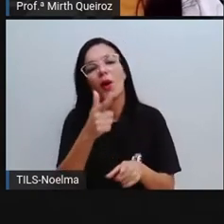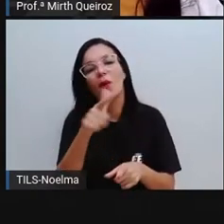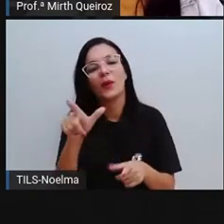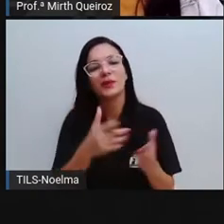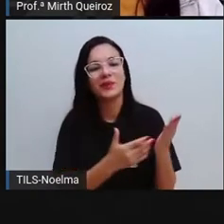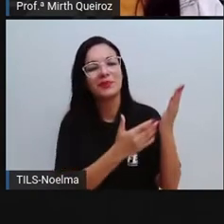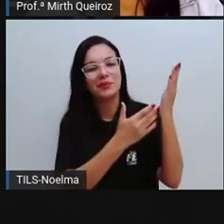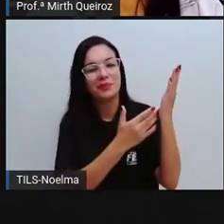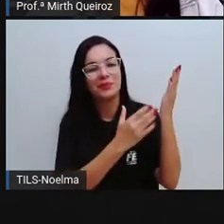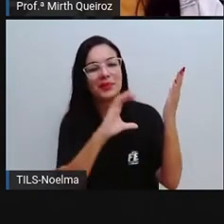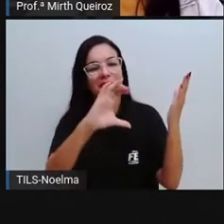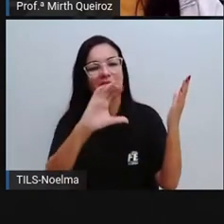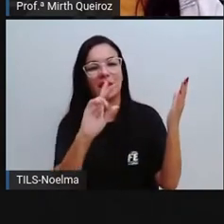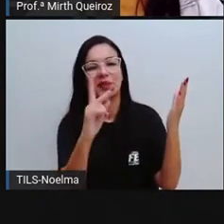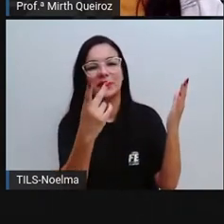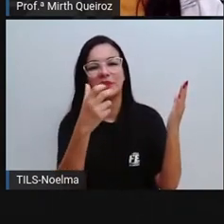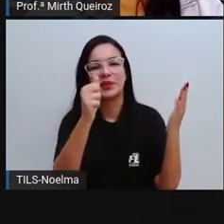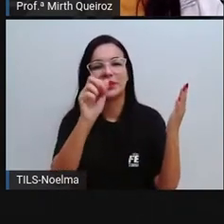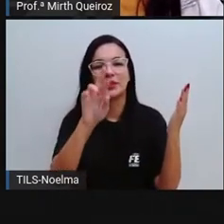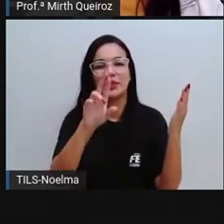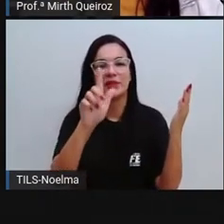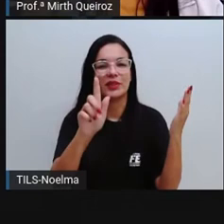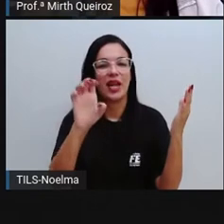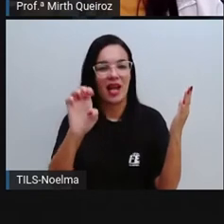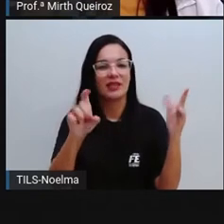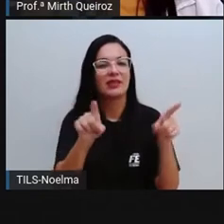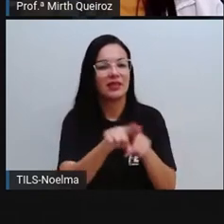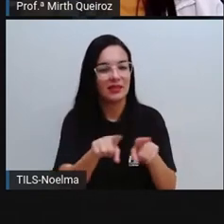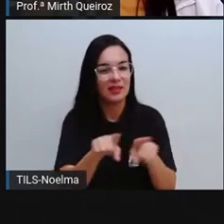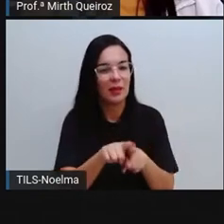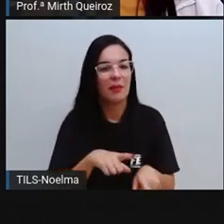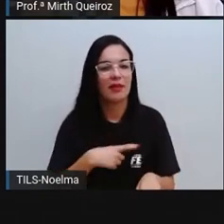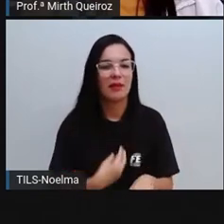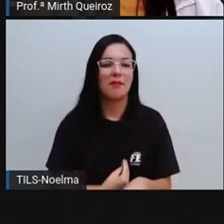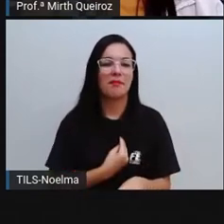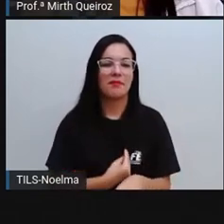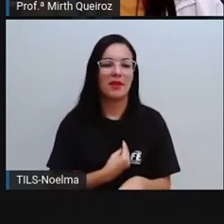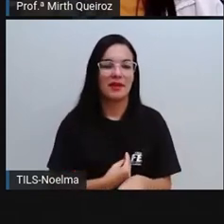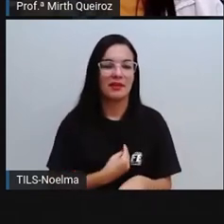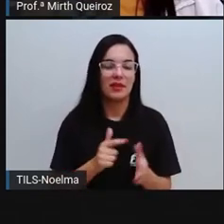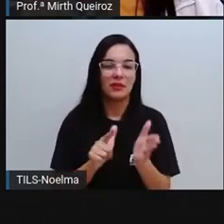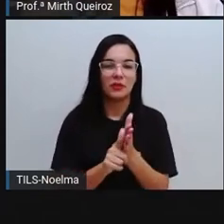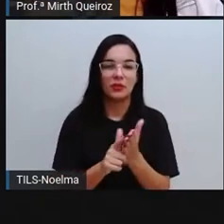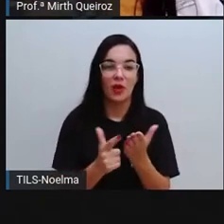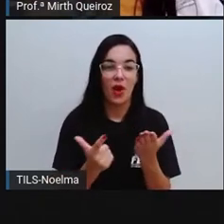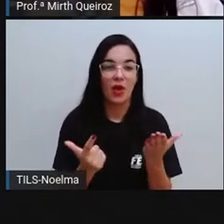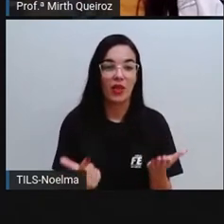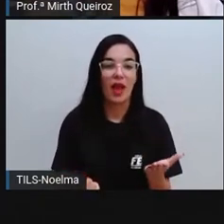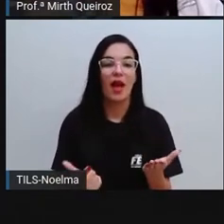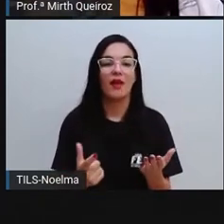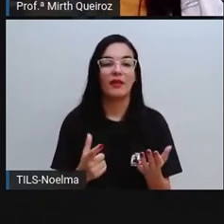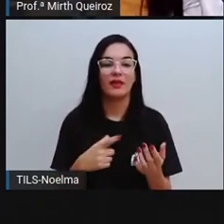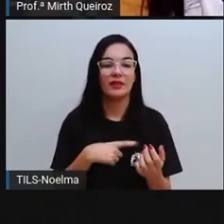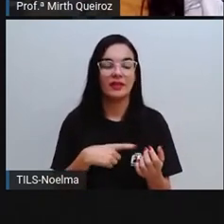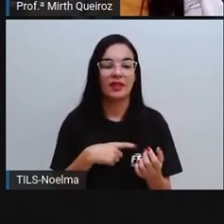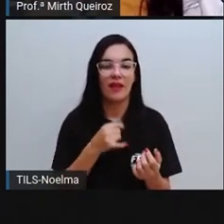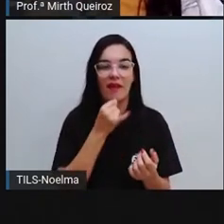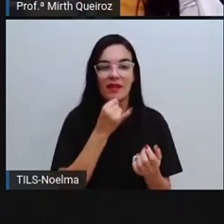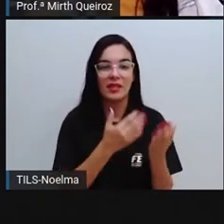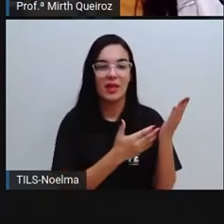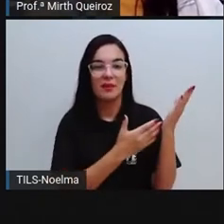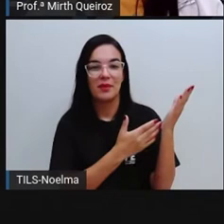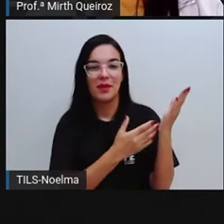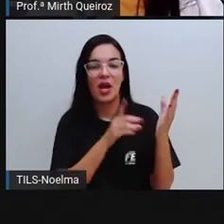é a charge, né? A charge também vai estar presente no jornal. Nós temos aí um exemplo de charge. Dia das